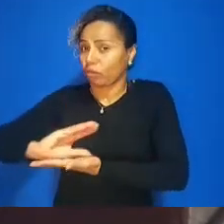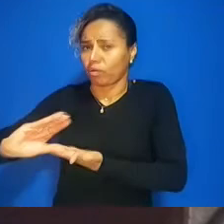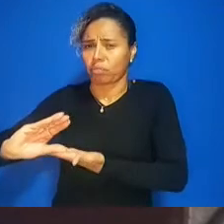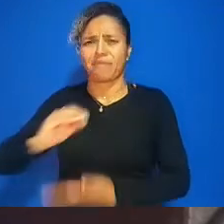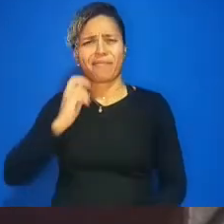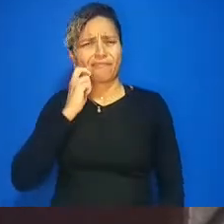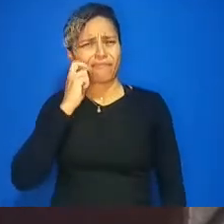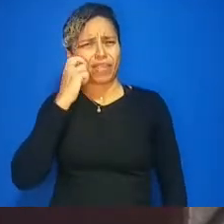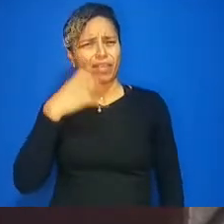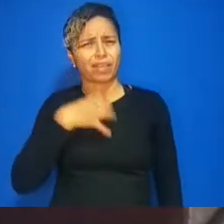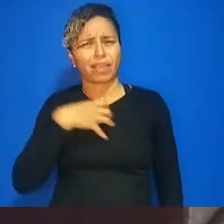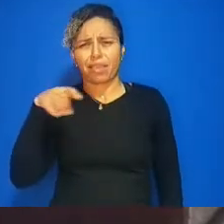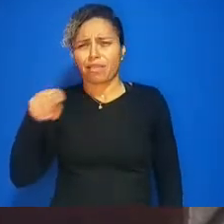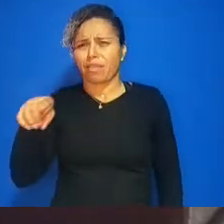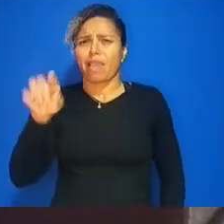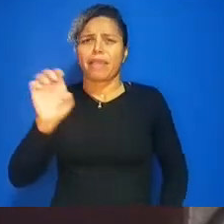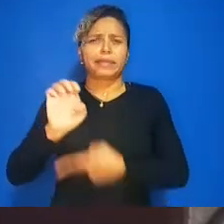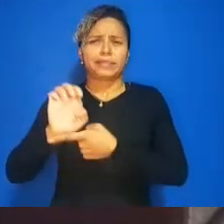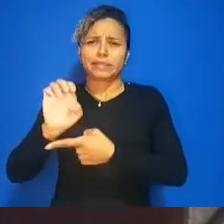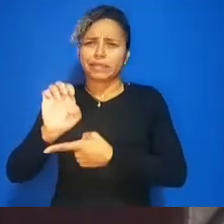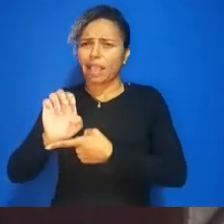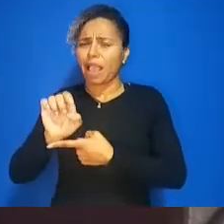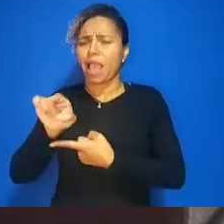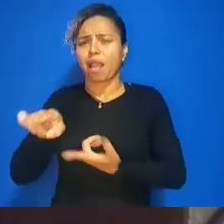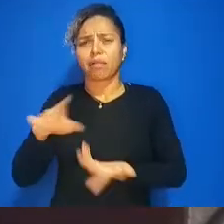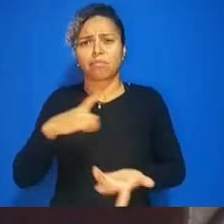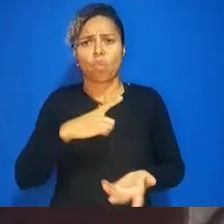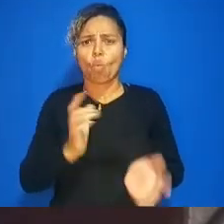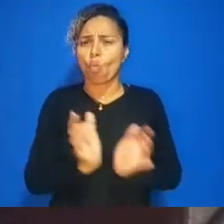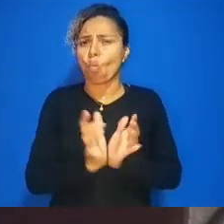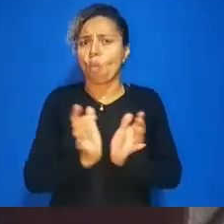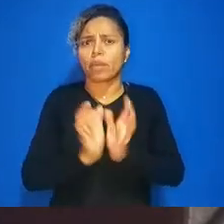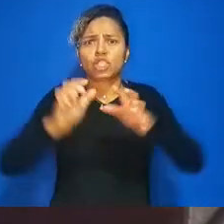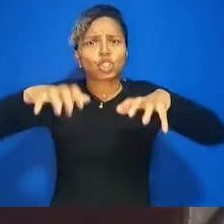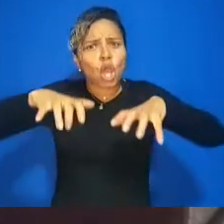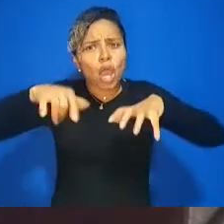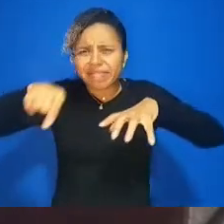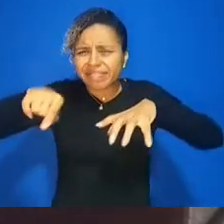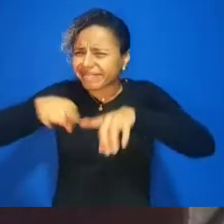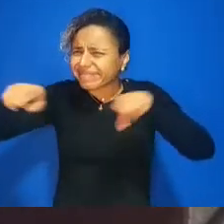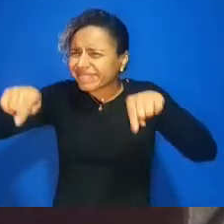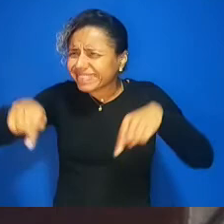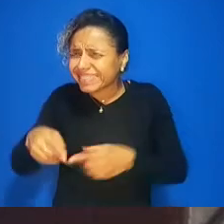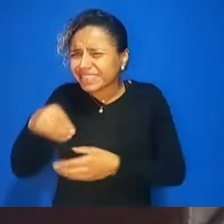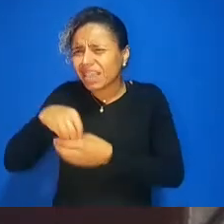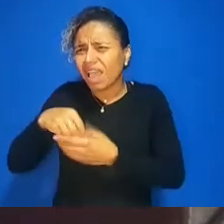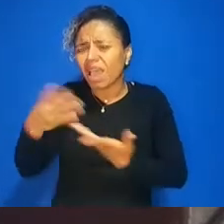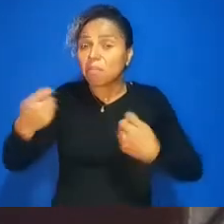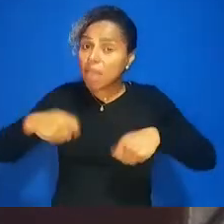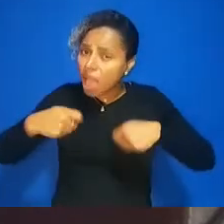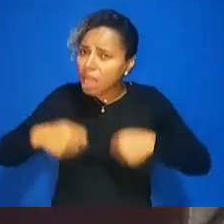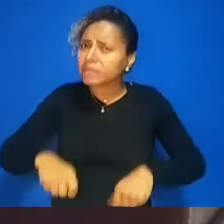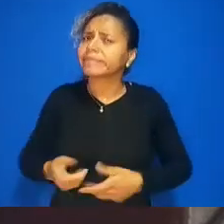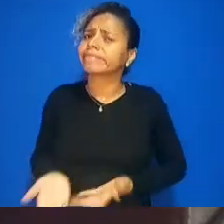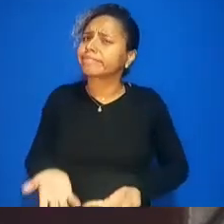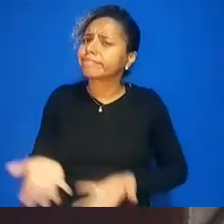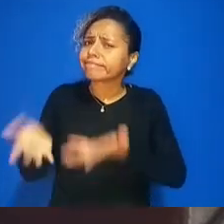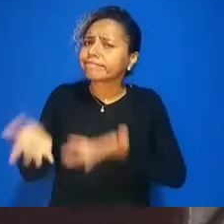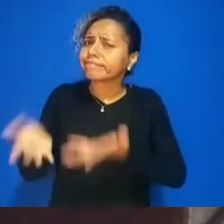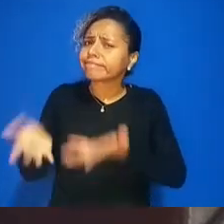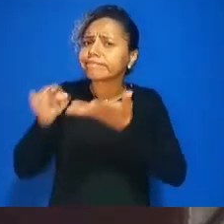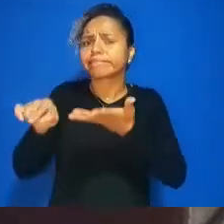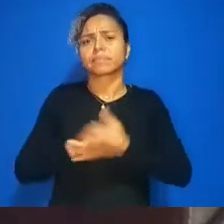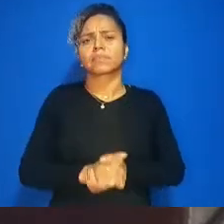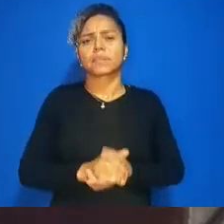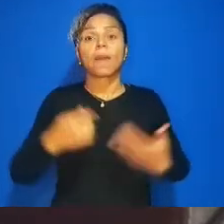uma companhia chovendo o estado tem como investir ali então nós vamos marcar se for necessário